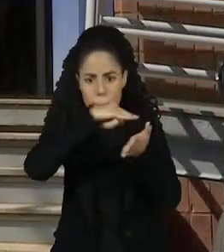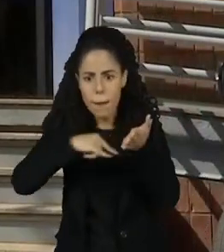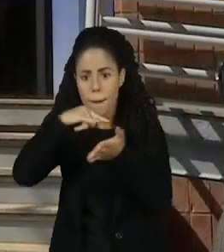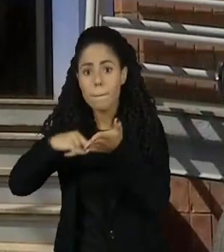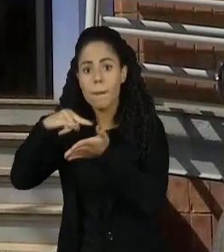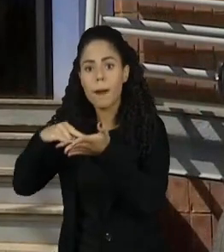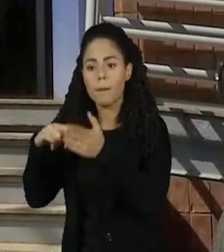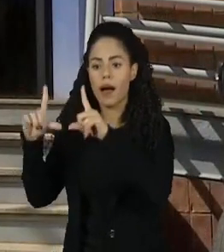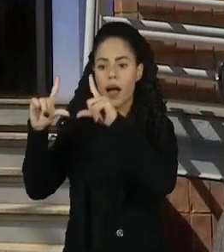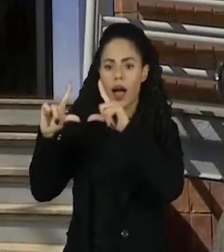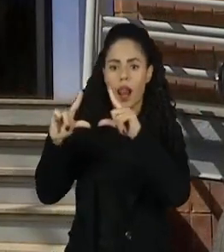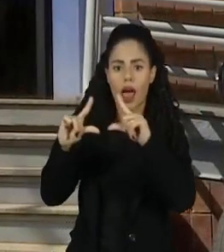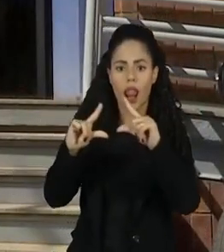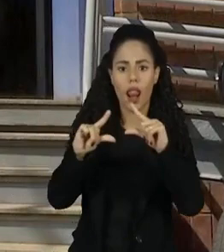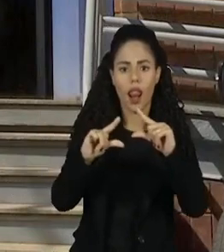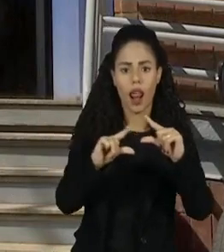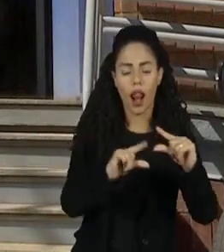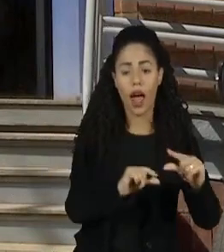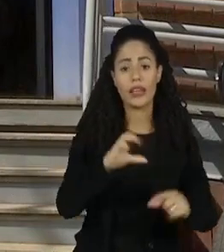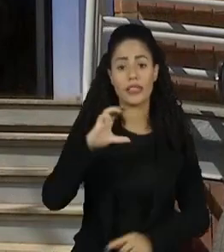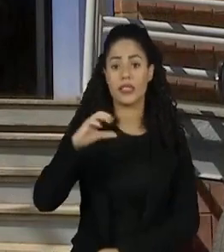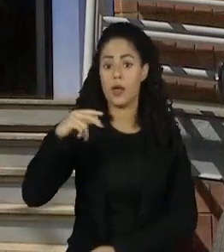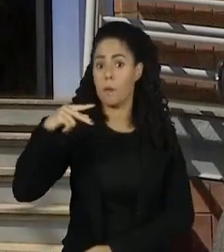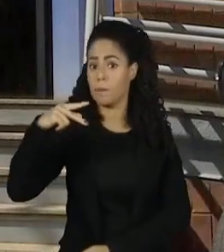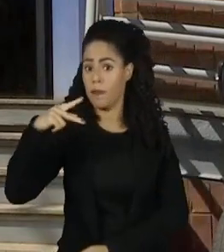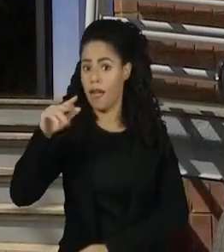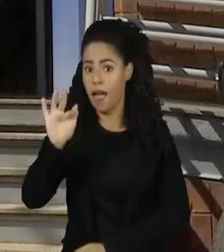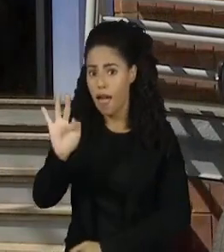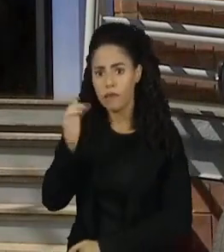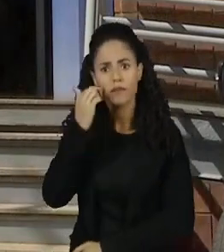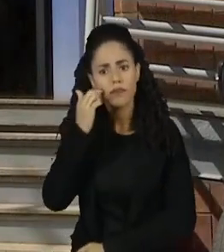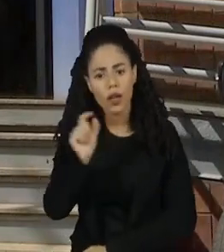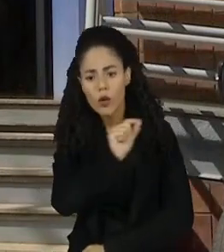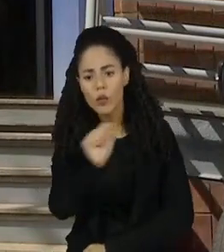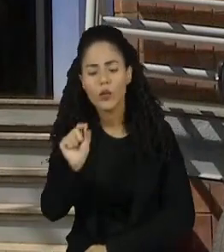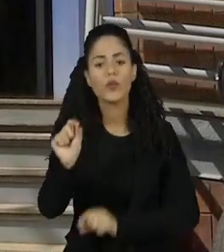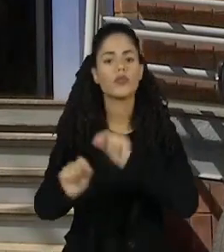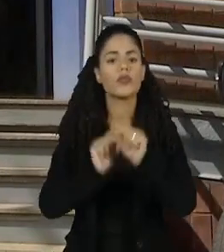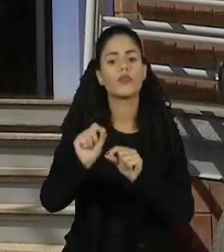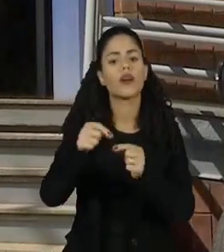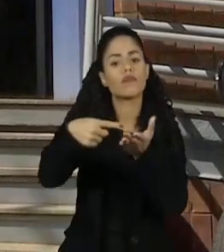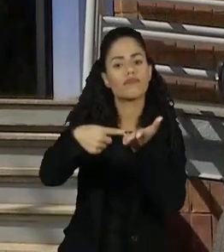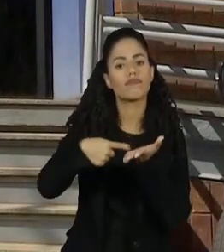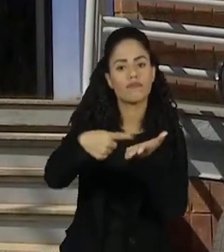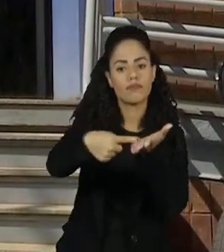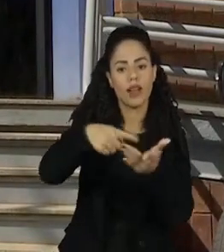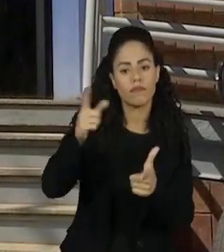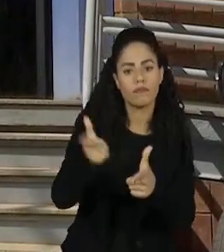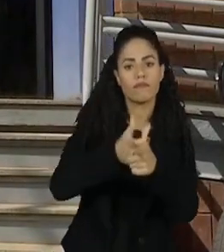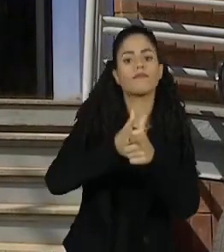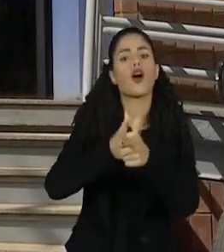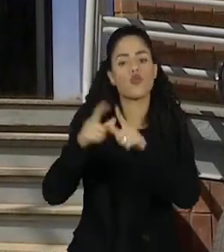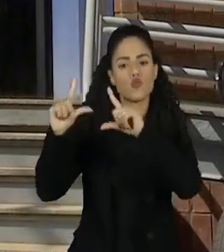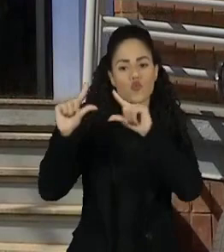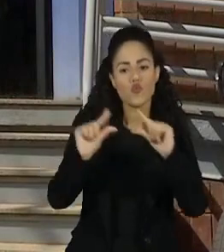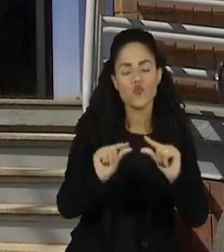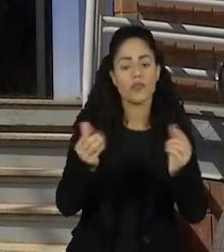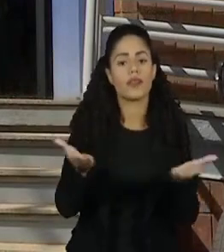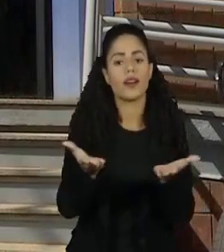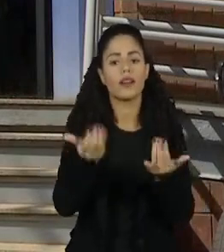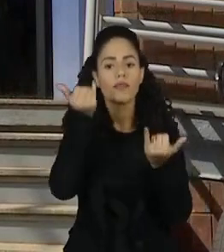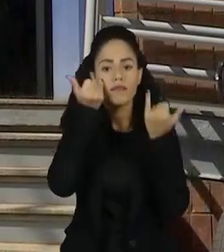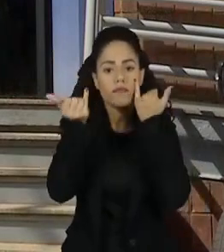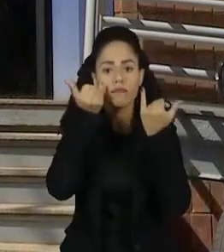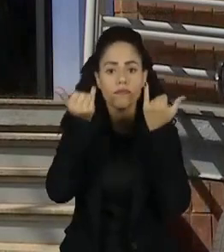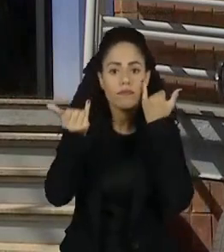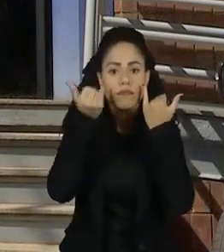ao número menor de CPFs, de acordo com a Associação Nacional de Buros de Crédito, que é responsável por esse levantamento feito